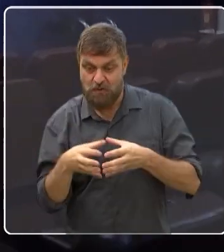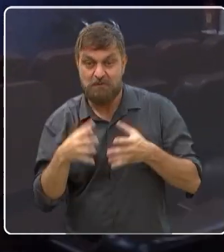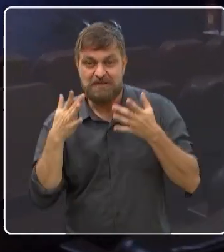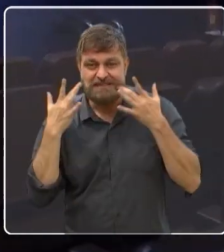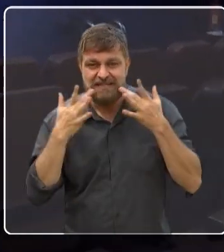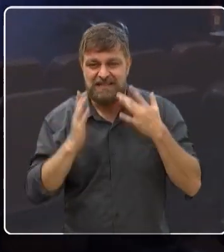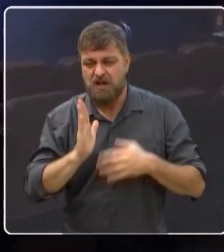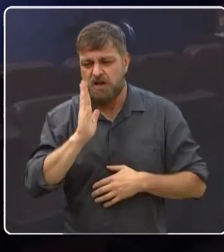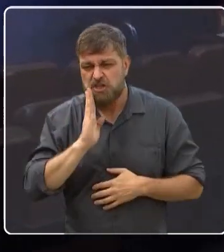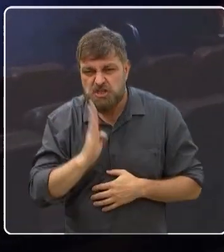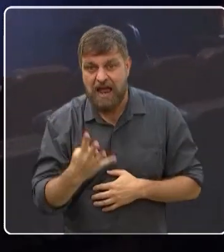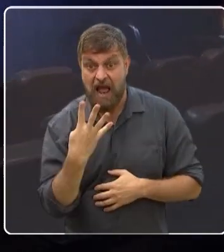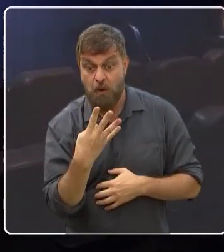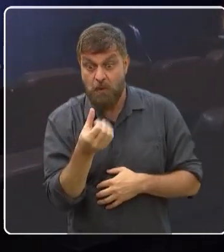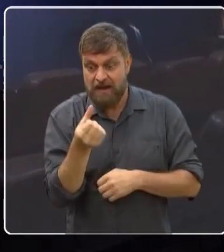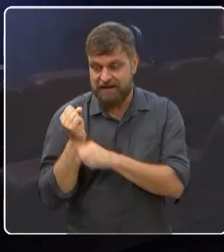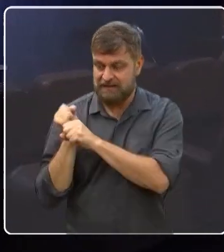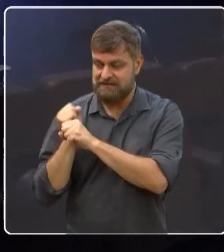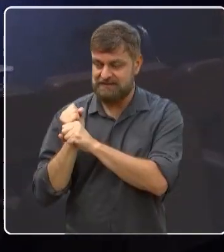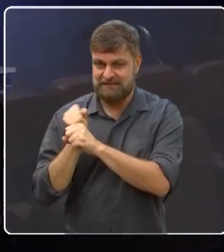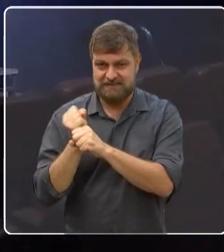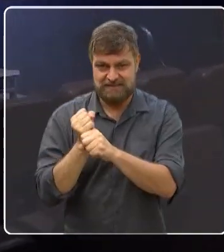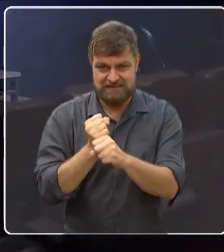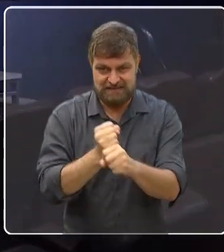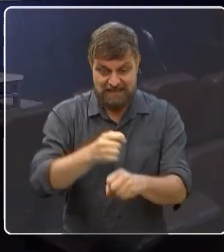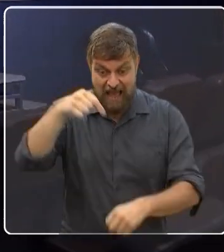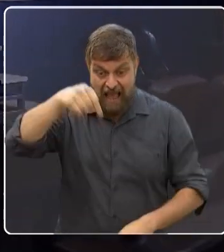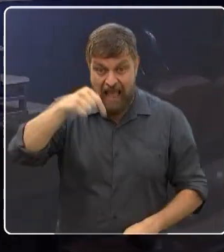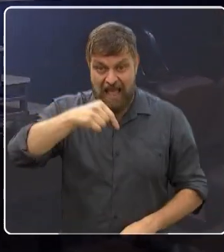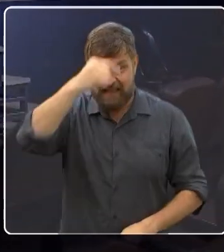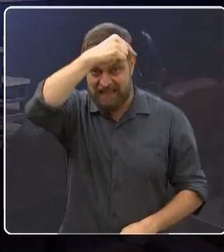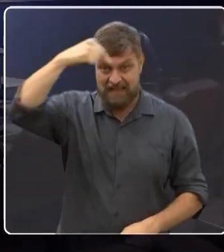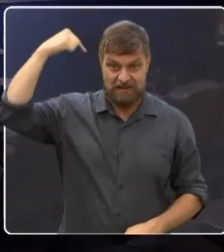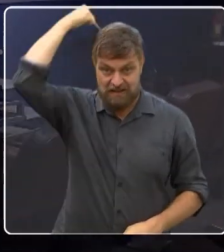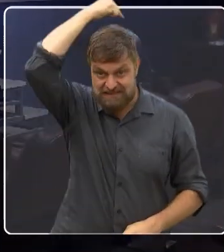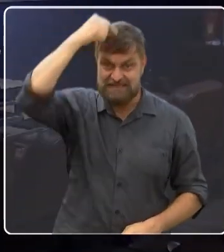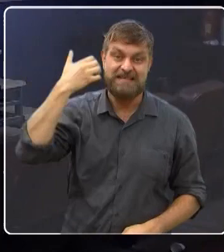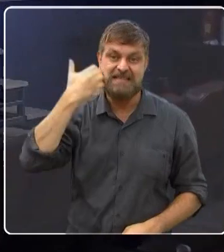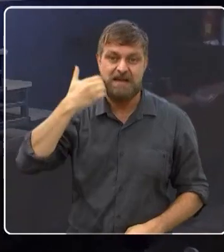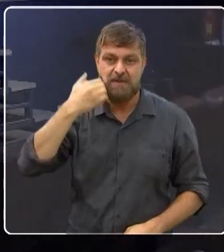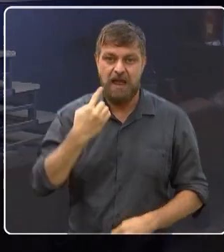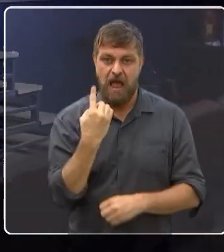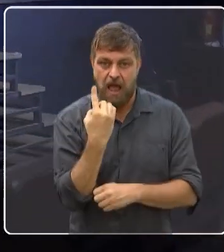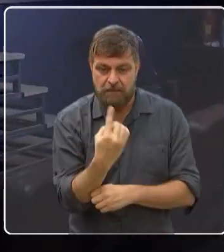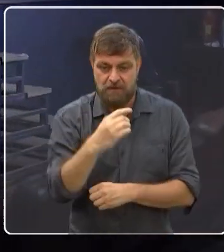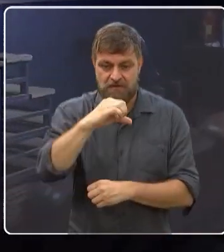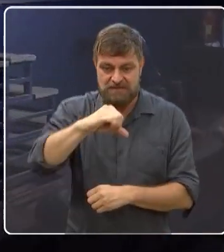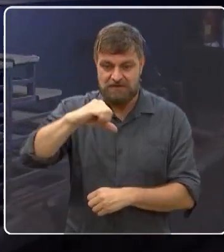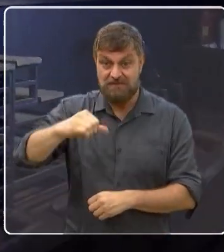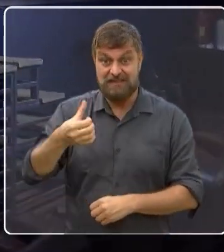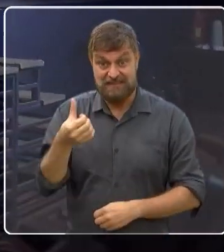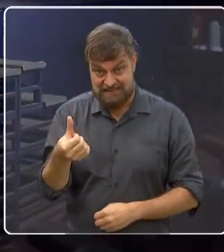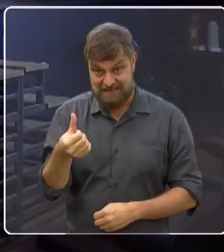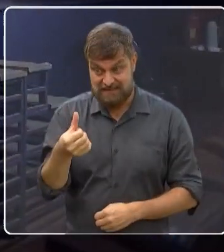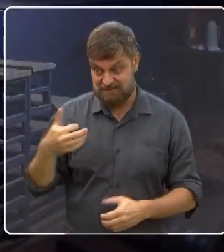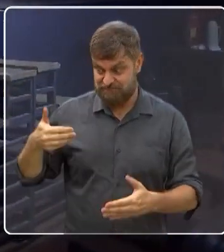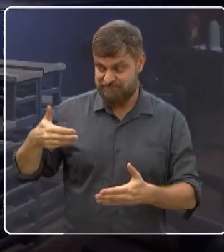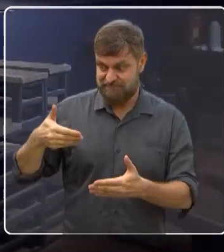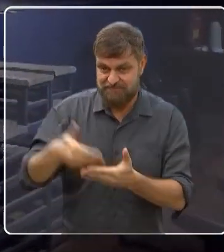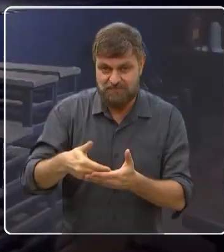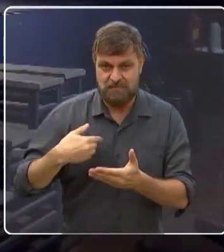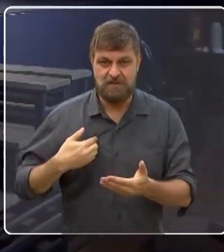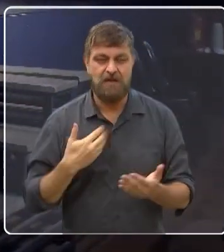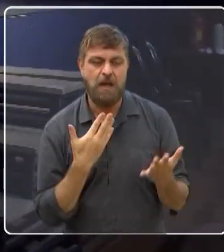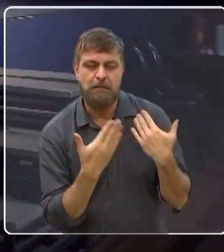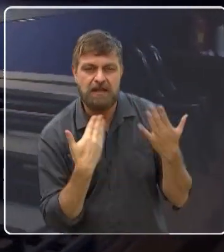tem já faz 46 anos, só aqui no Parque Santa Bárbara, desde 1996. Olha que legal, a gente